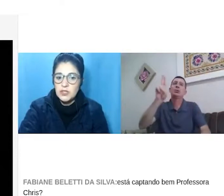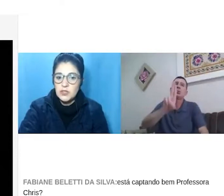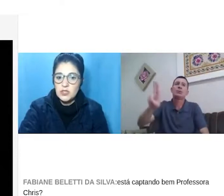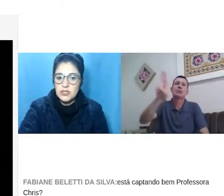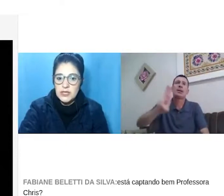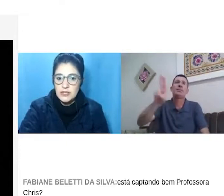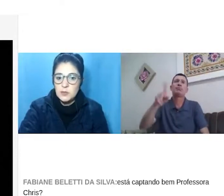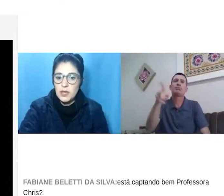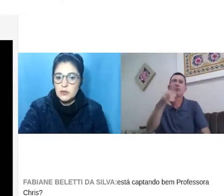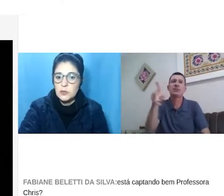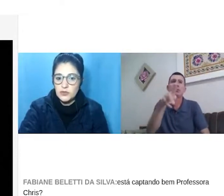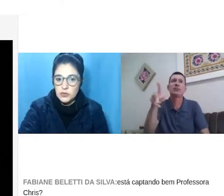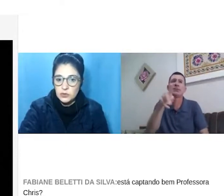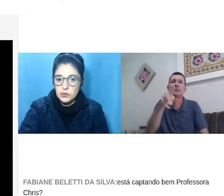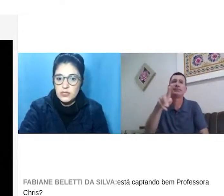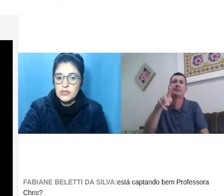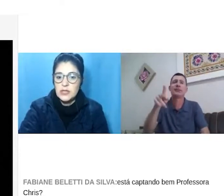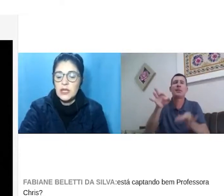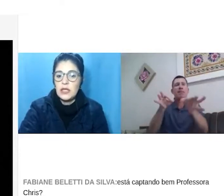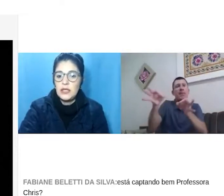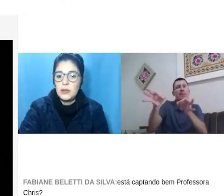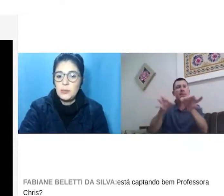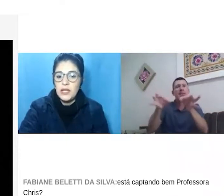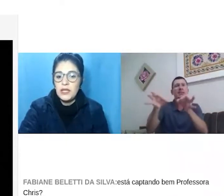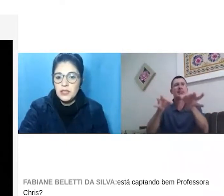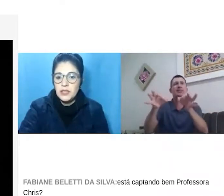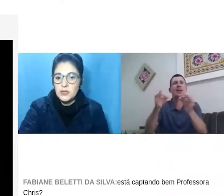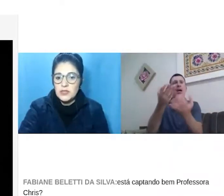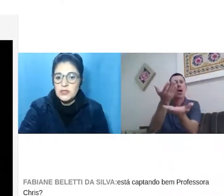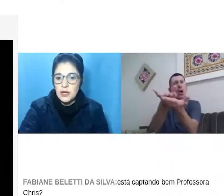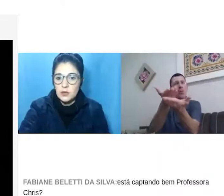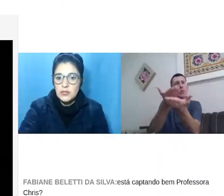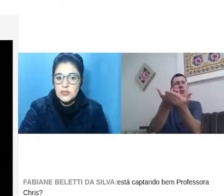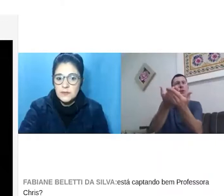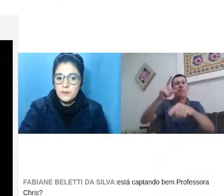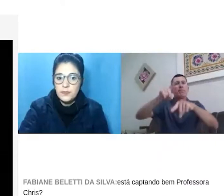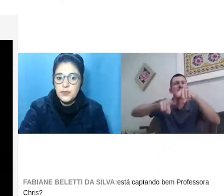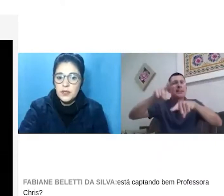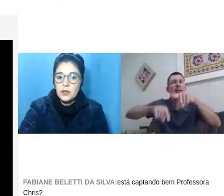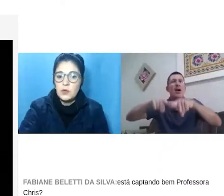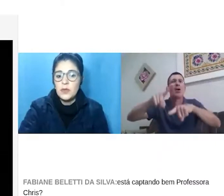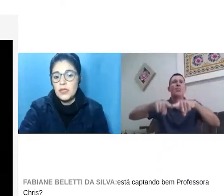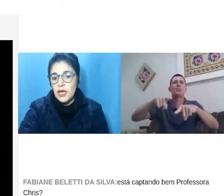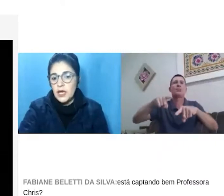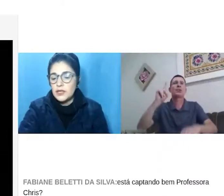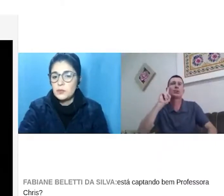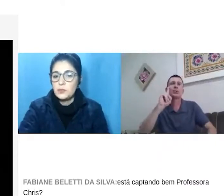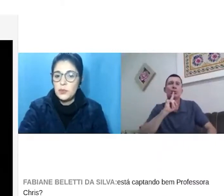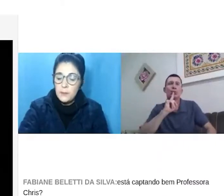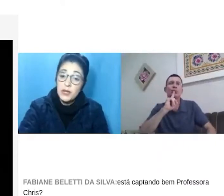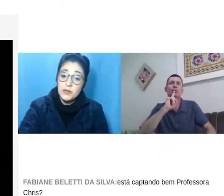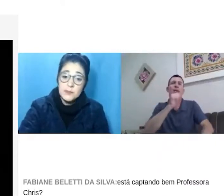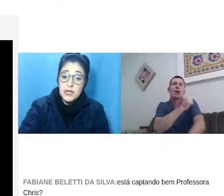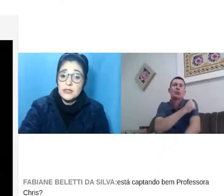práticas utilizadas pelos professores que planejam essas aulas com materiais